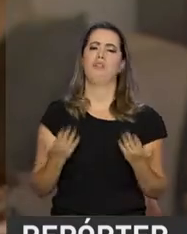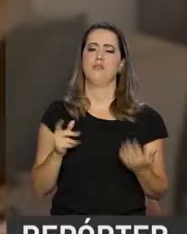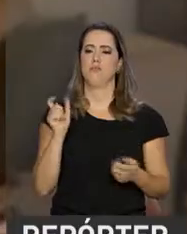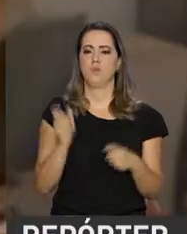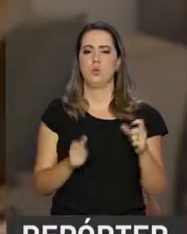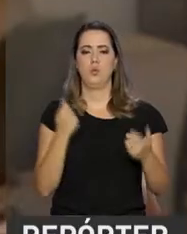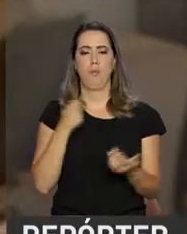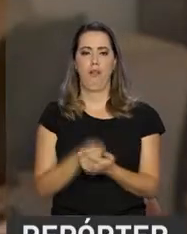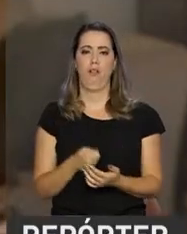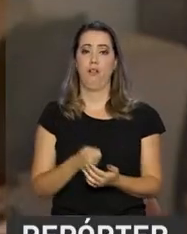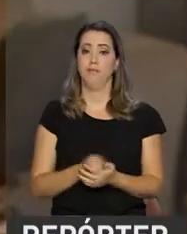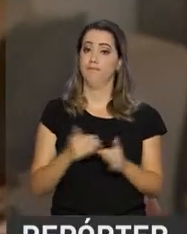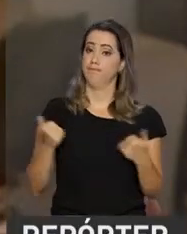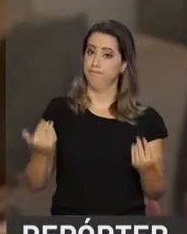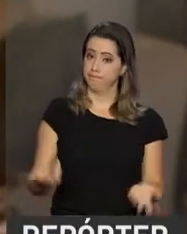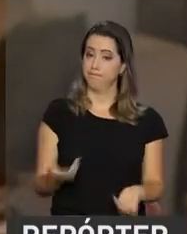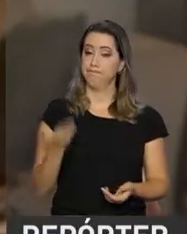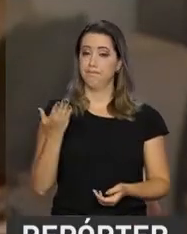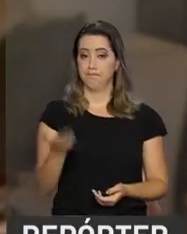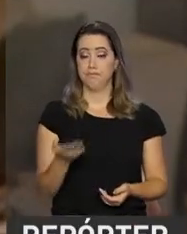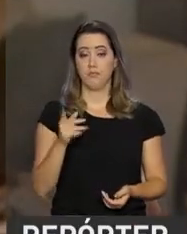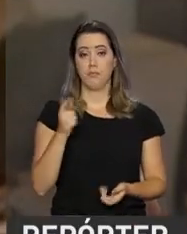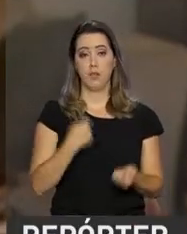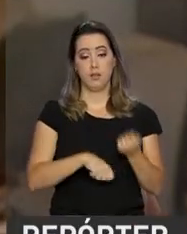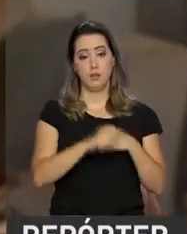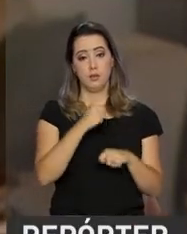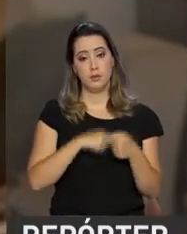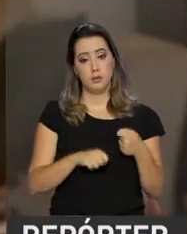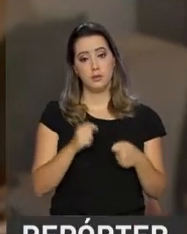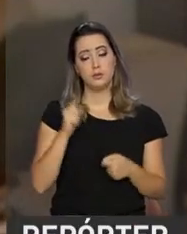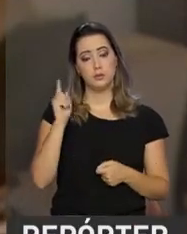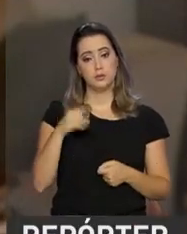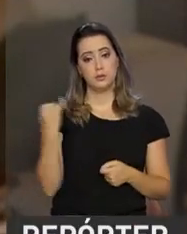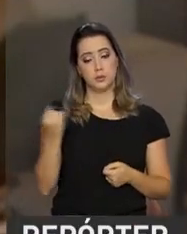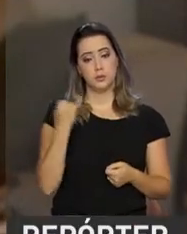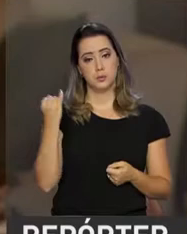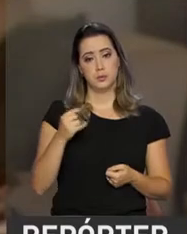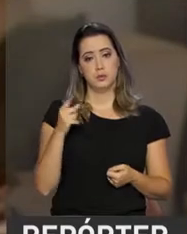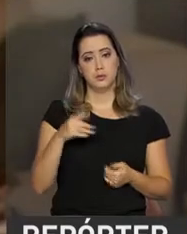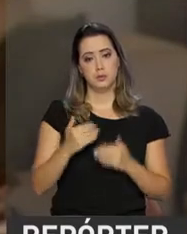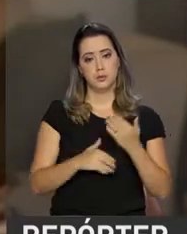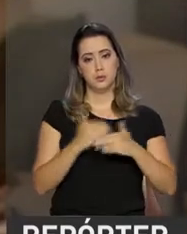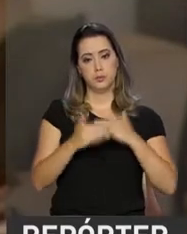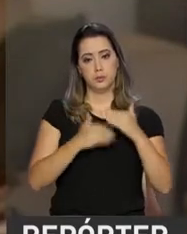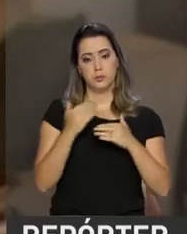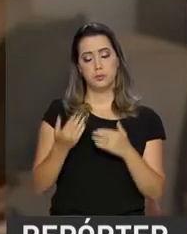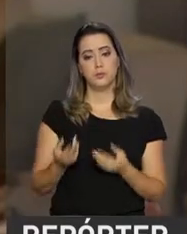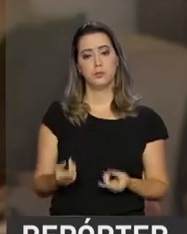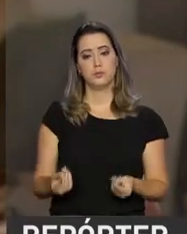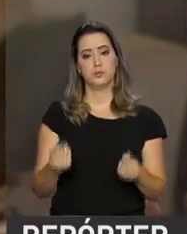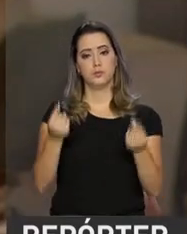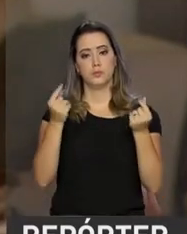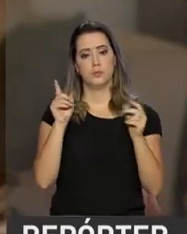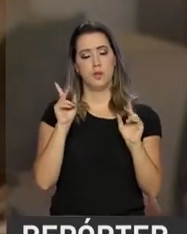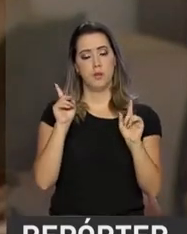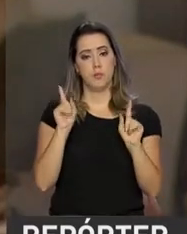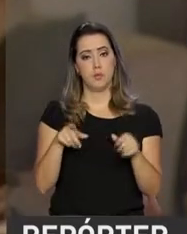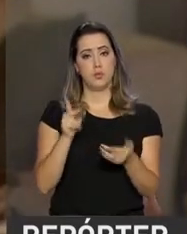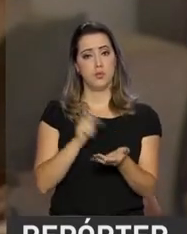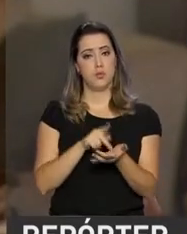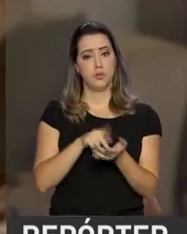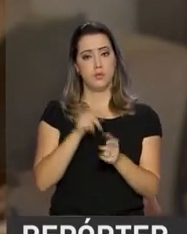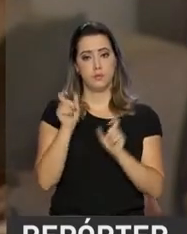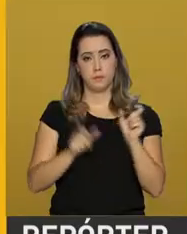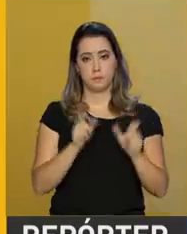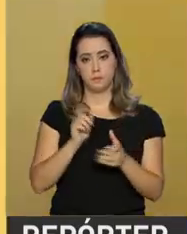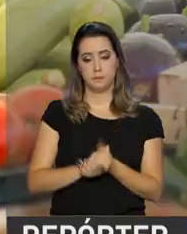pessoas. De fato, isso pesou e a economia, isso é um dos fatores que estão fazendo, isso aumenta a renda real dos